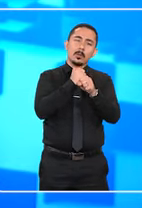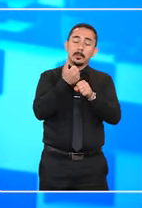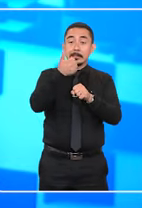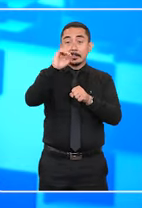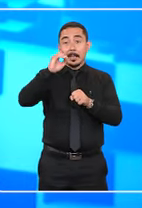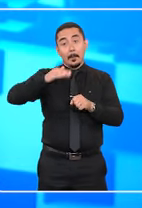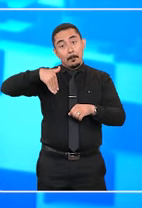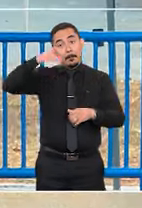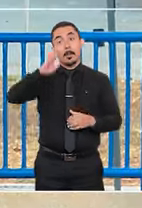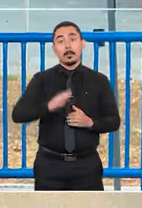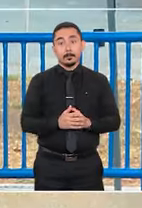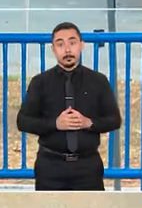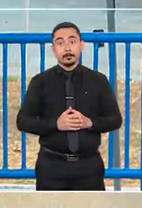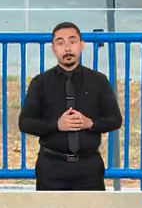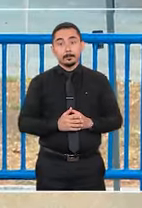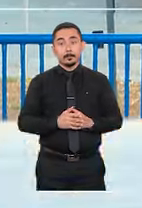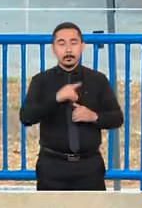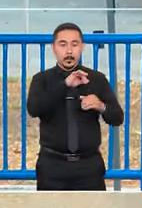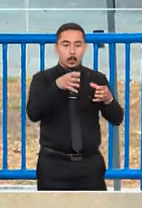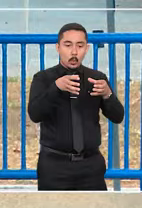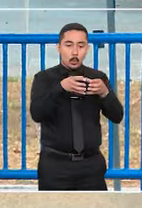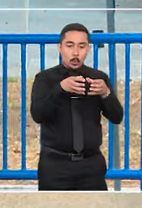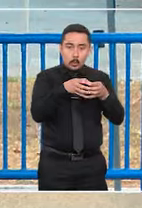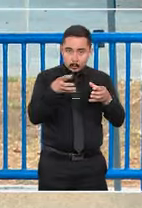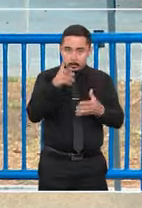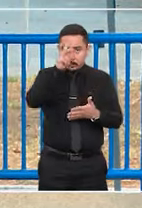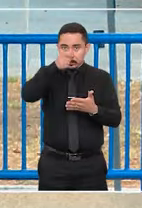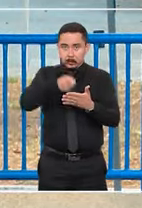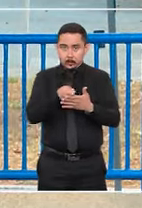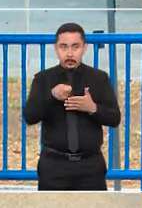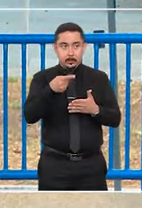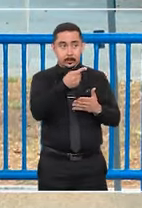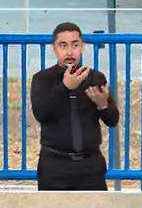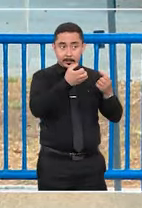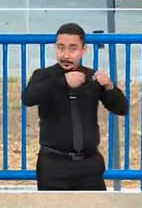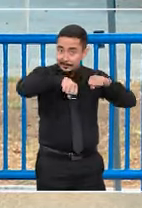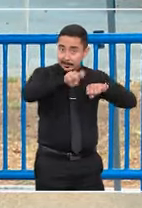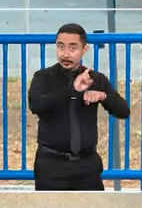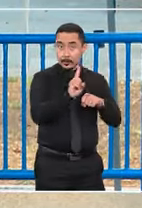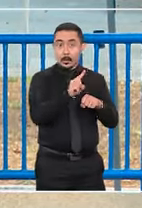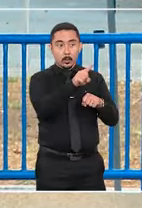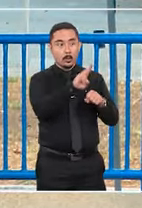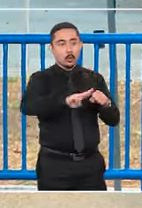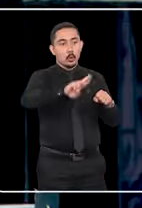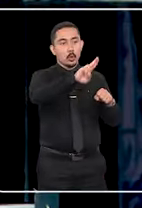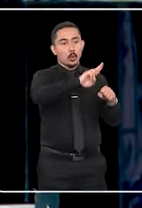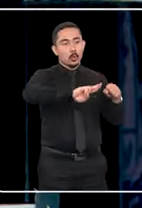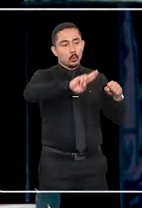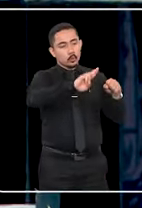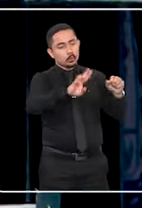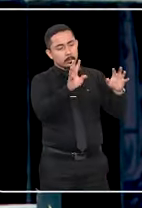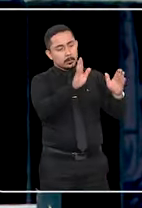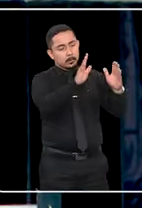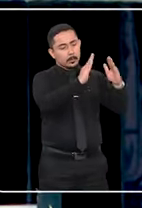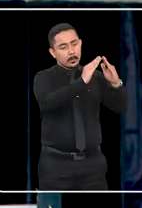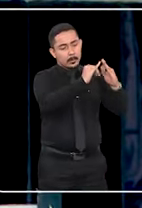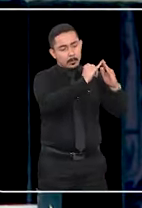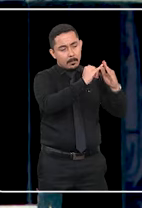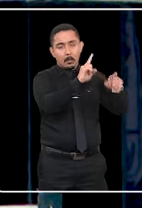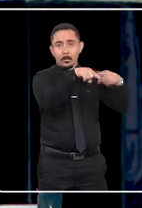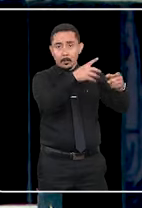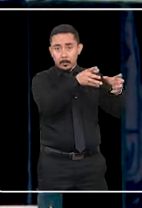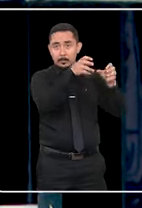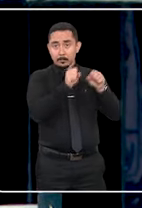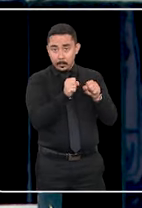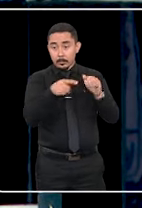mais de uma década. Por unanimidade, colegiado rejeitou o pedido de reconhecimento de uso capião de um imóvel de propriedade